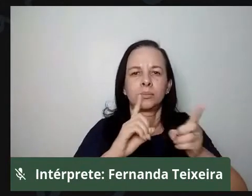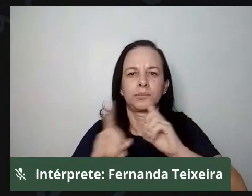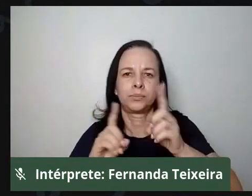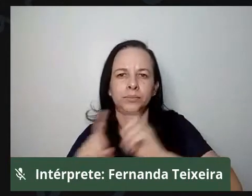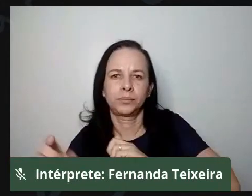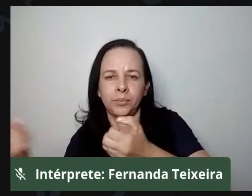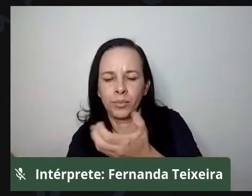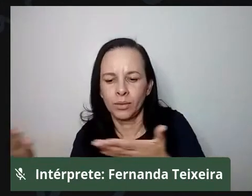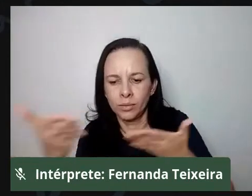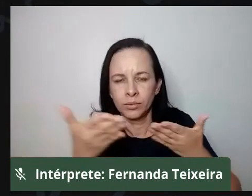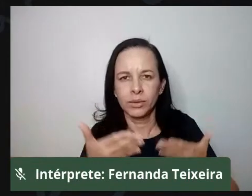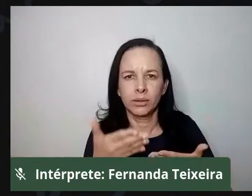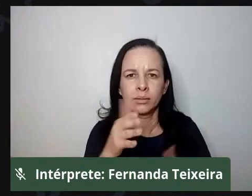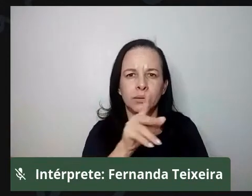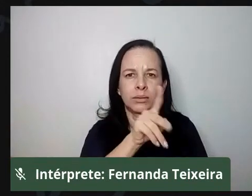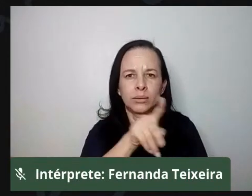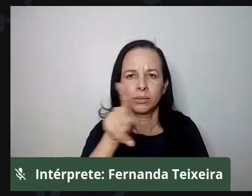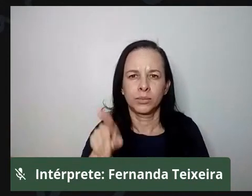para a sua exposição.